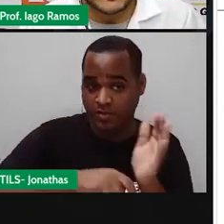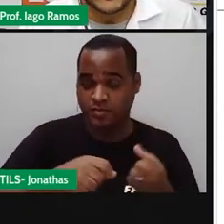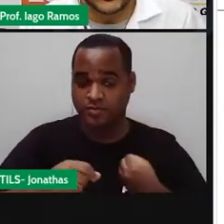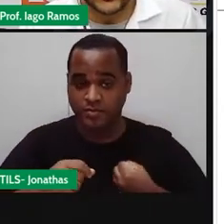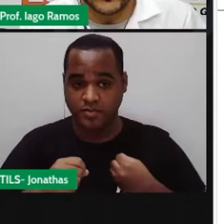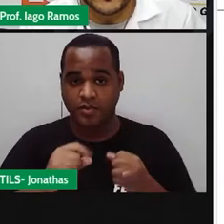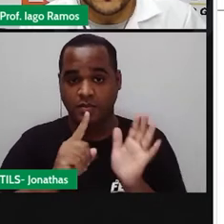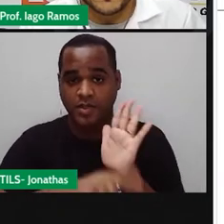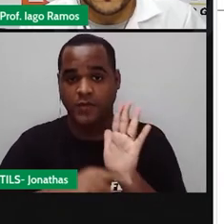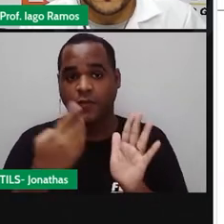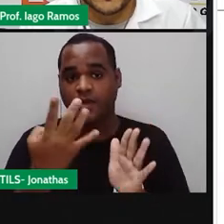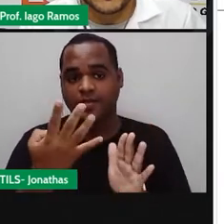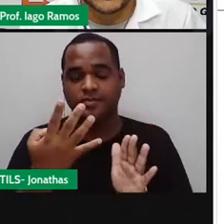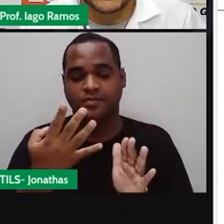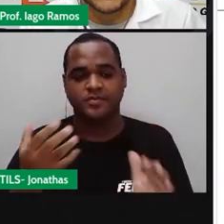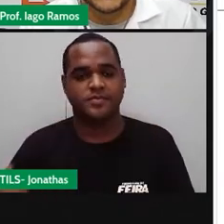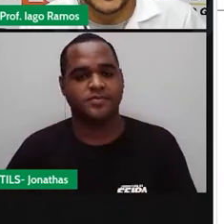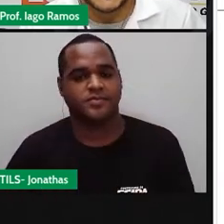quatro.